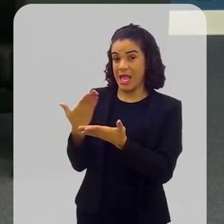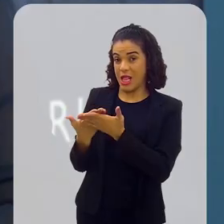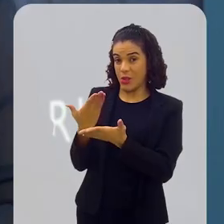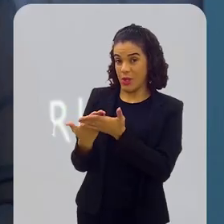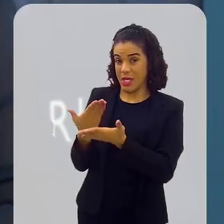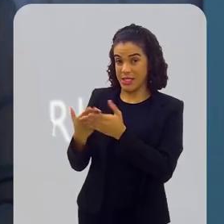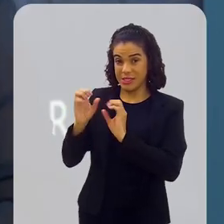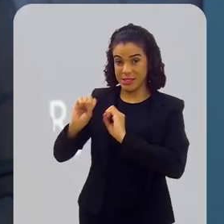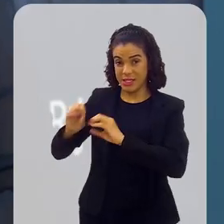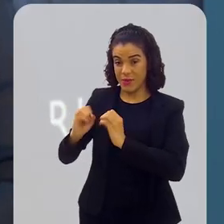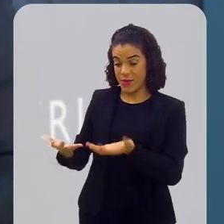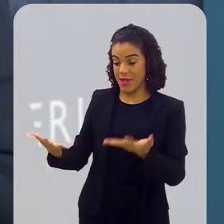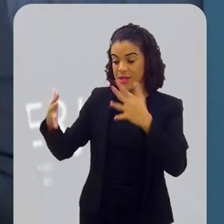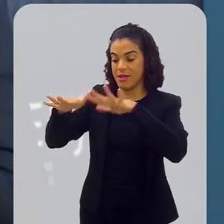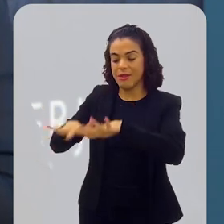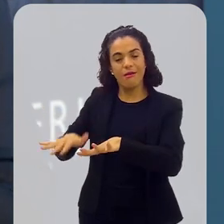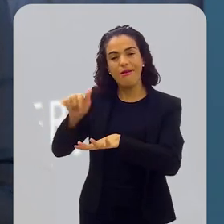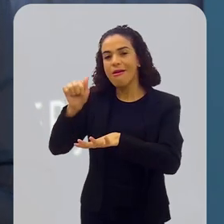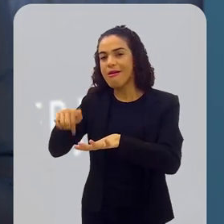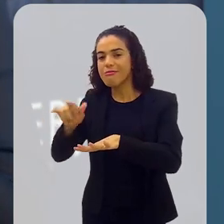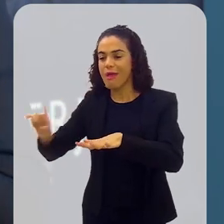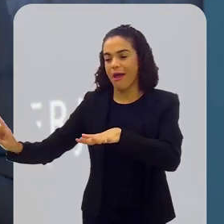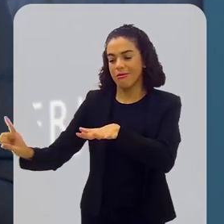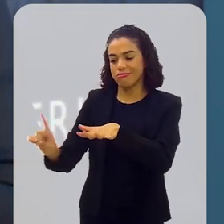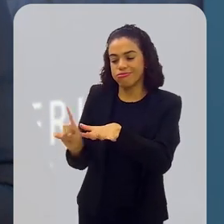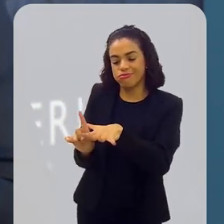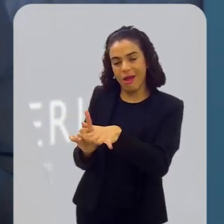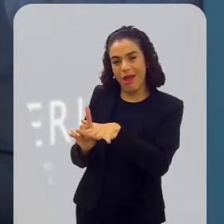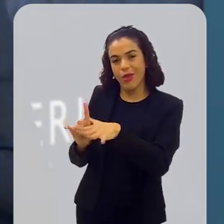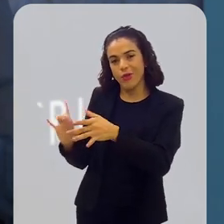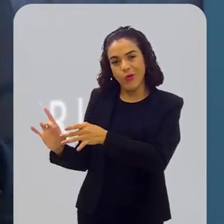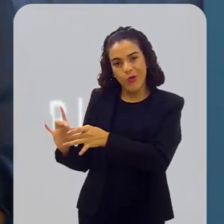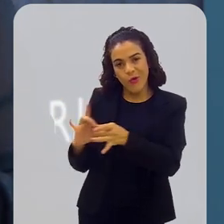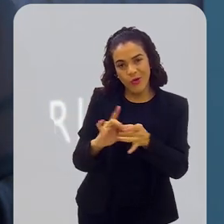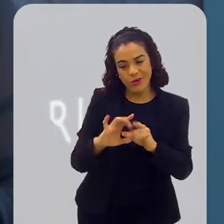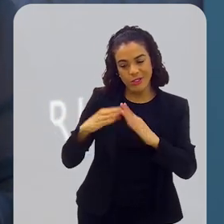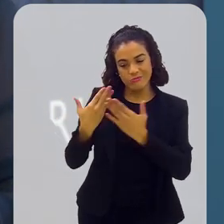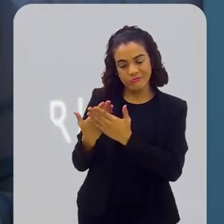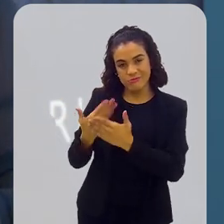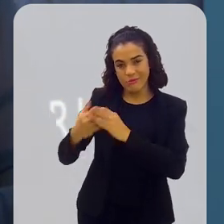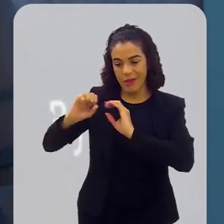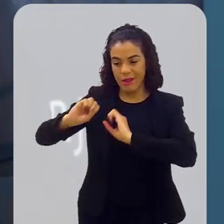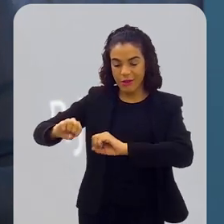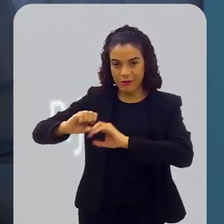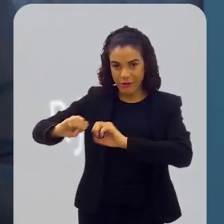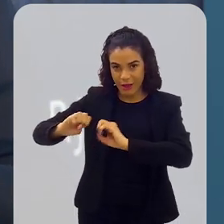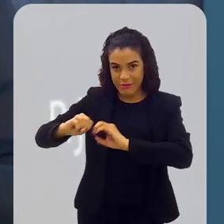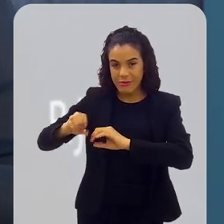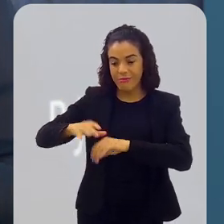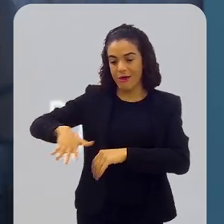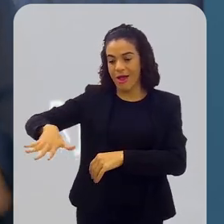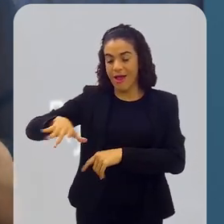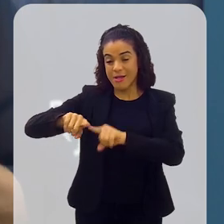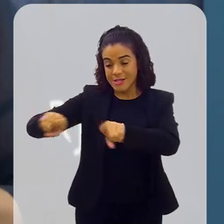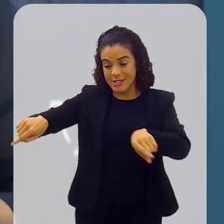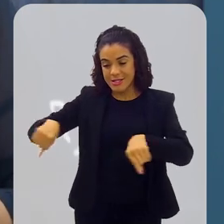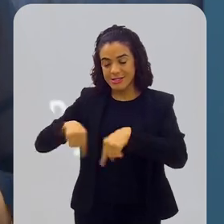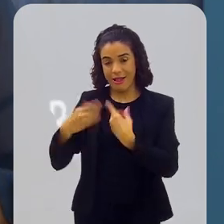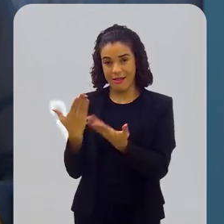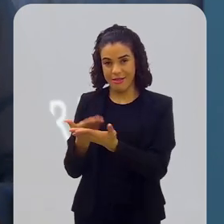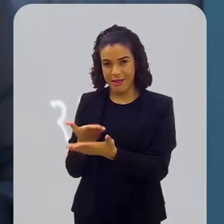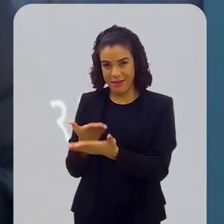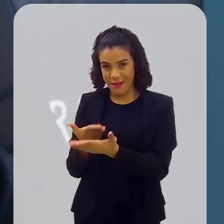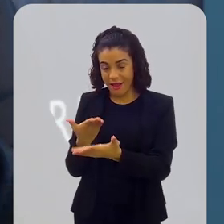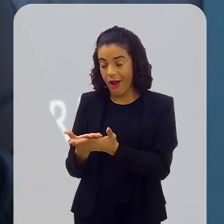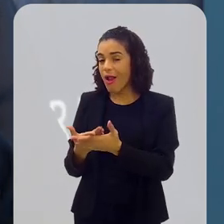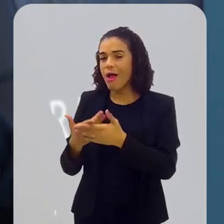inclusiva, ele vai estar ali inserido num contexto educacional de uma sala de aula,